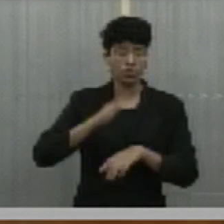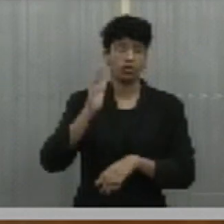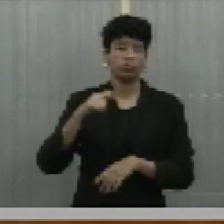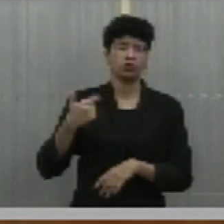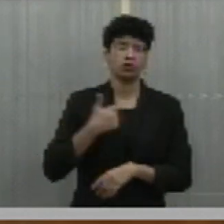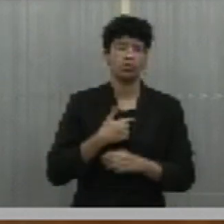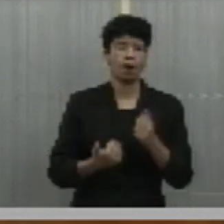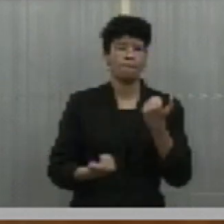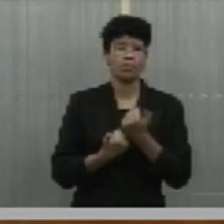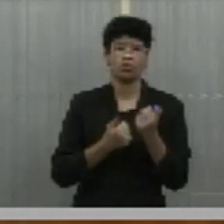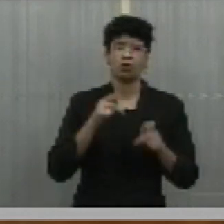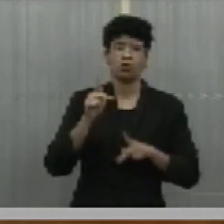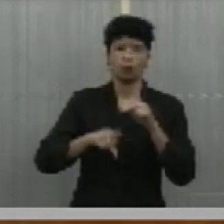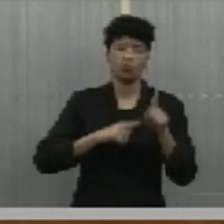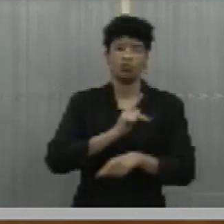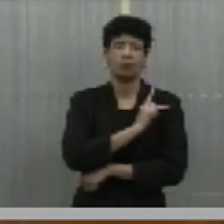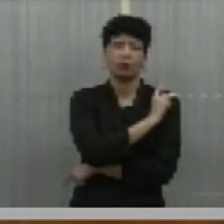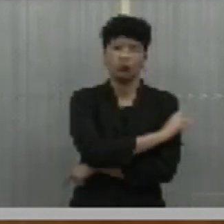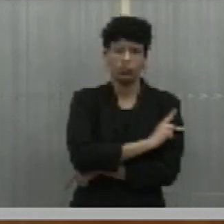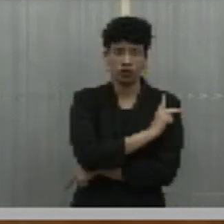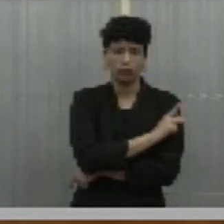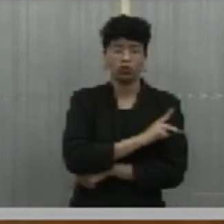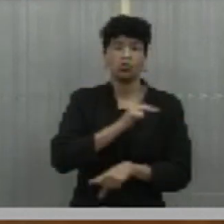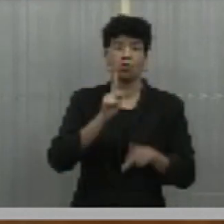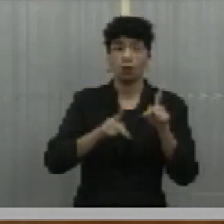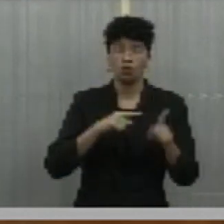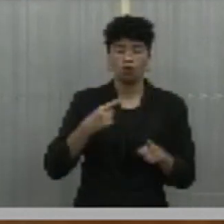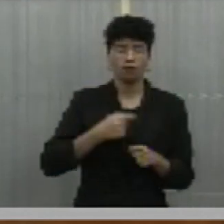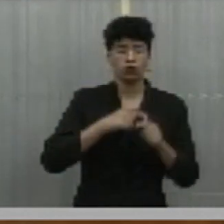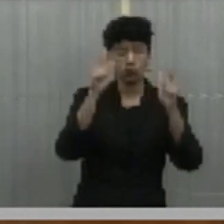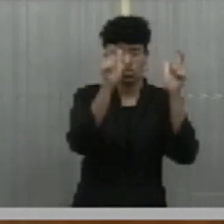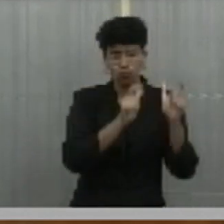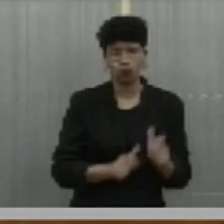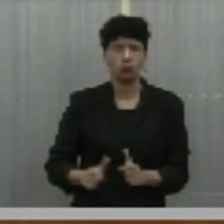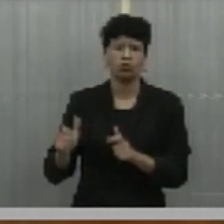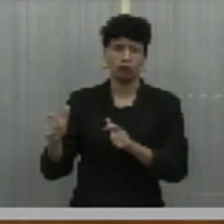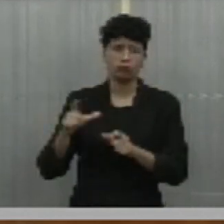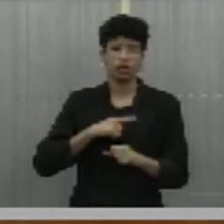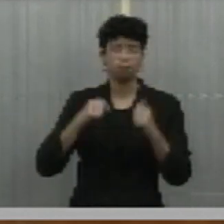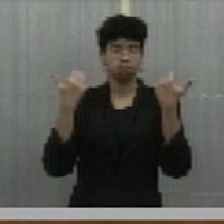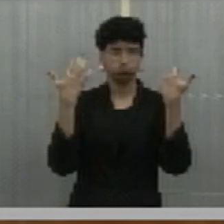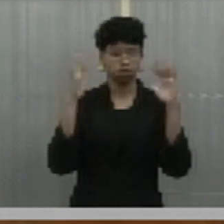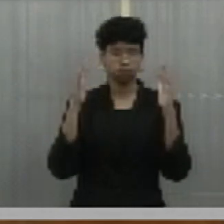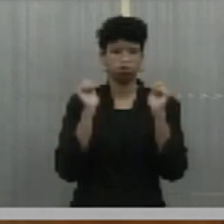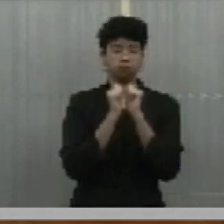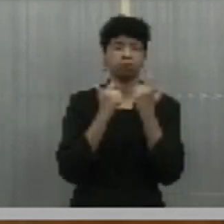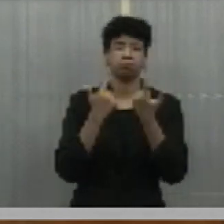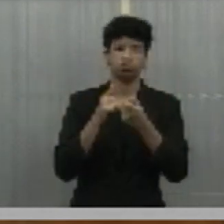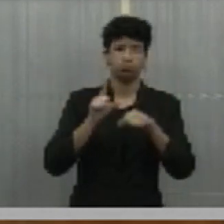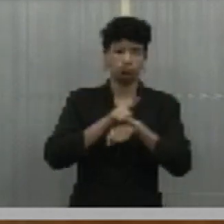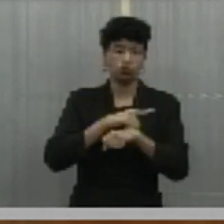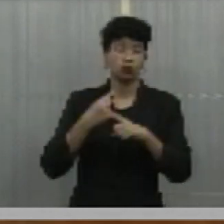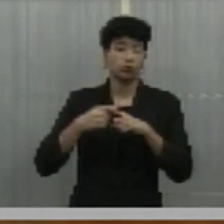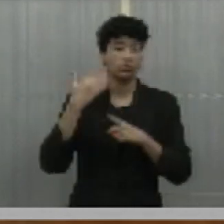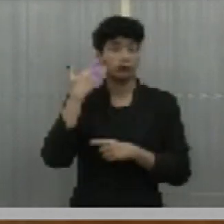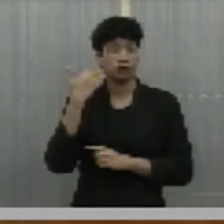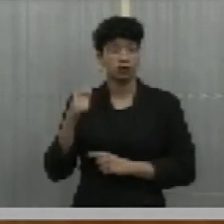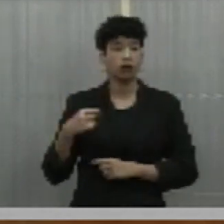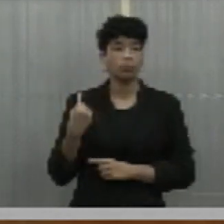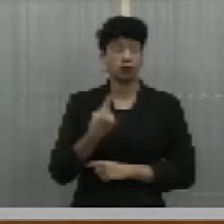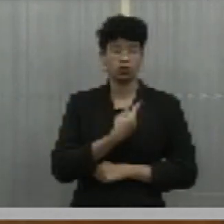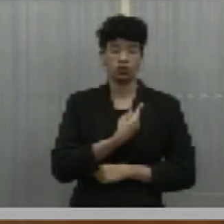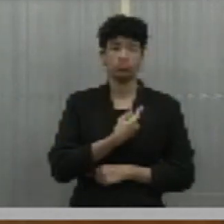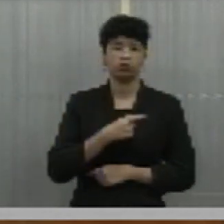nós temos apoio do povo do Piauí. O povo de Norte e Sul tem aplaudido a Assembleia Legislativa, porque sabe que nós